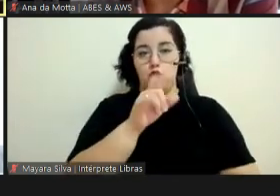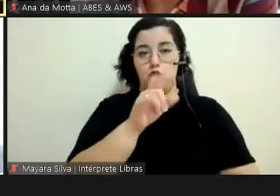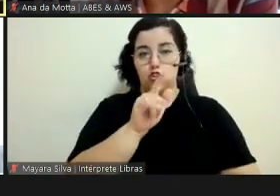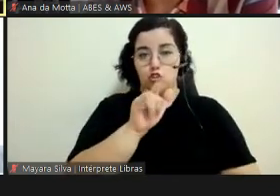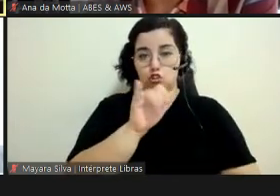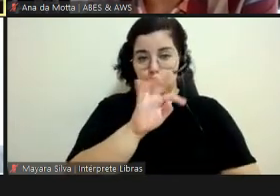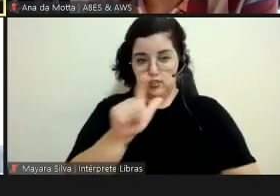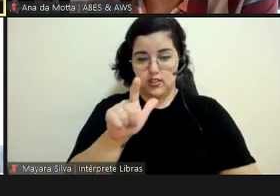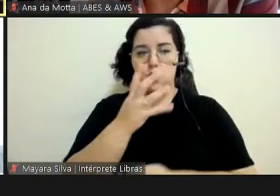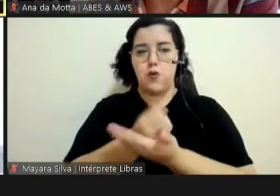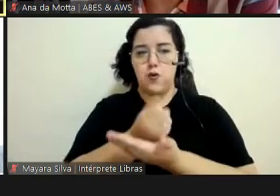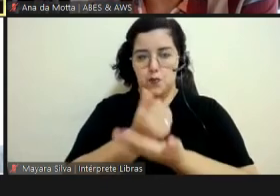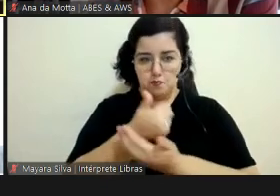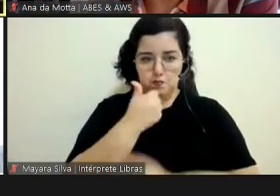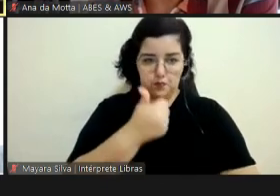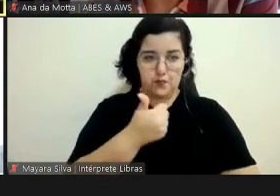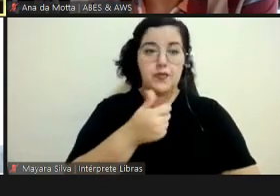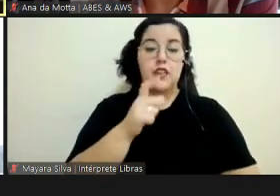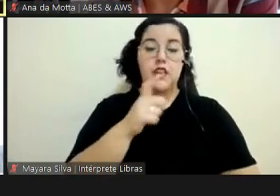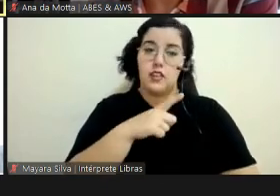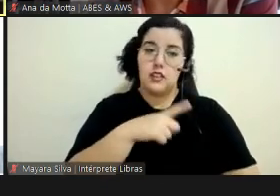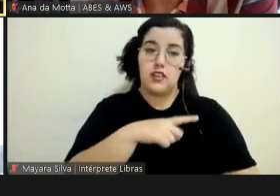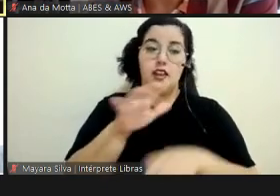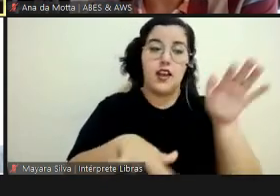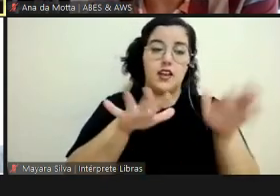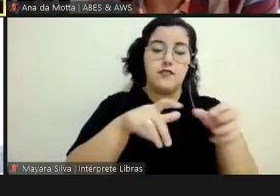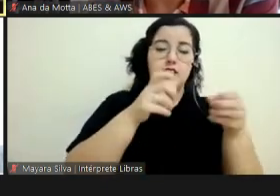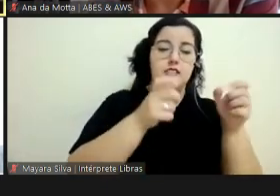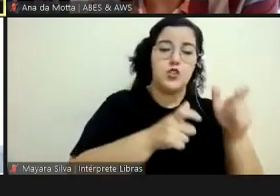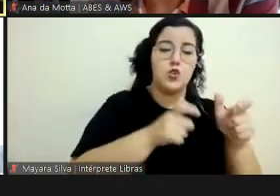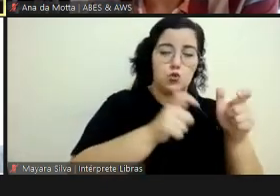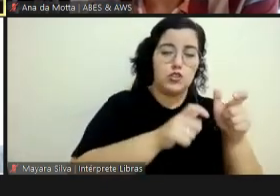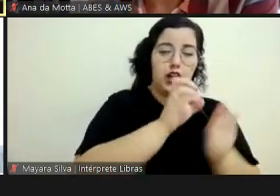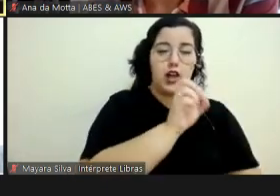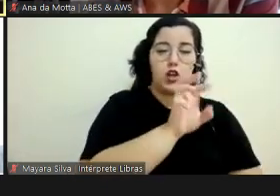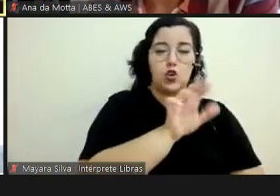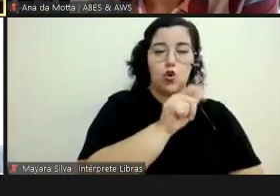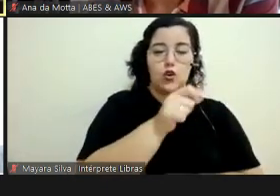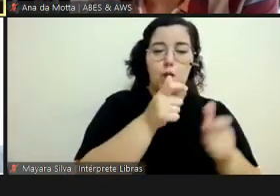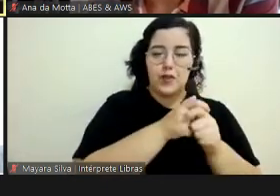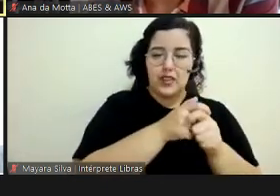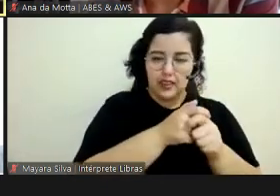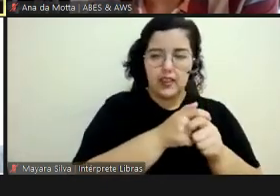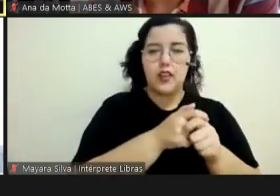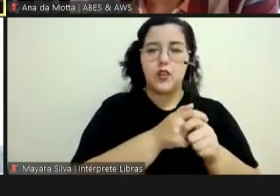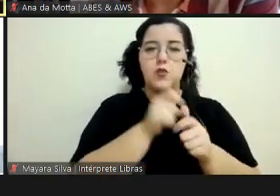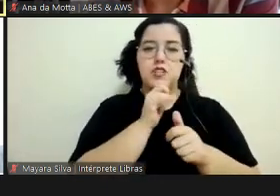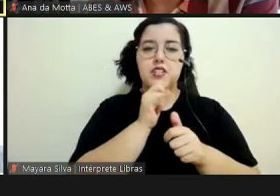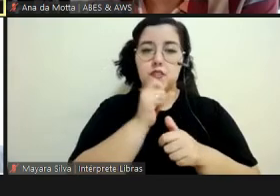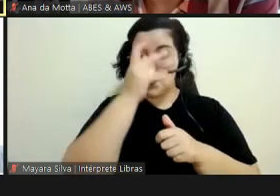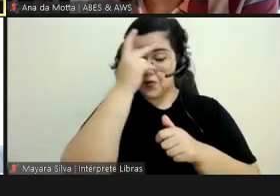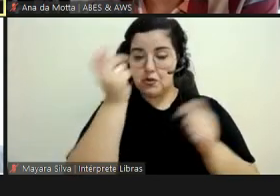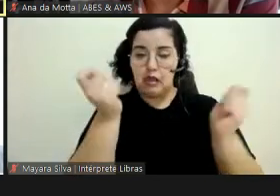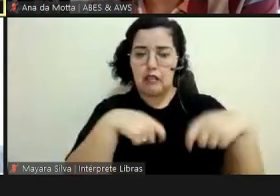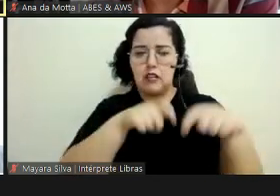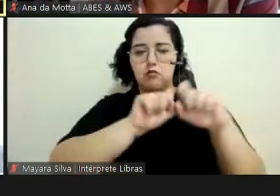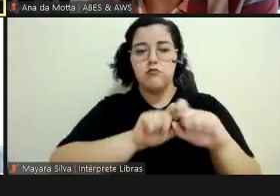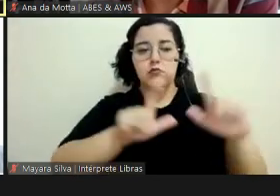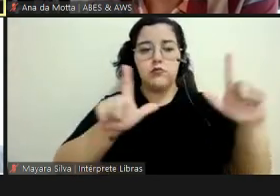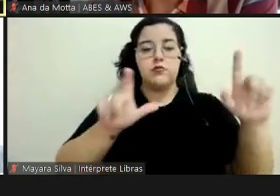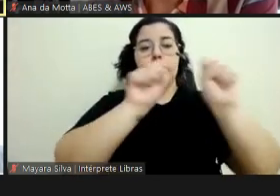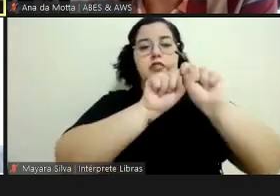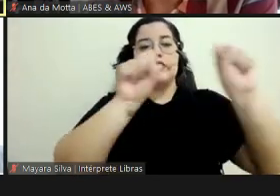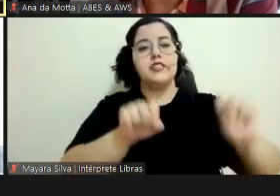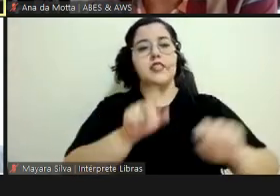ETP digital. E isso, para órgãos pequenos, é muito importante, porque o cara, por exemplo, consegue entrar no sistema e falar assim, vou